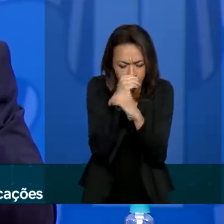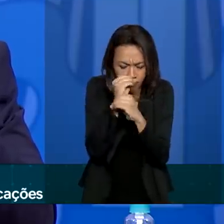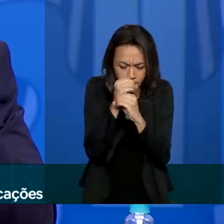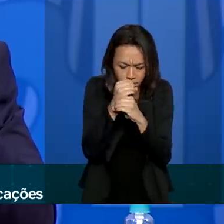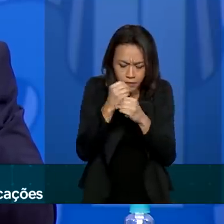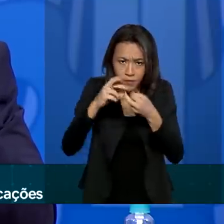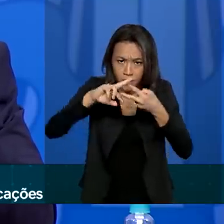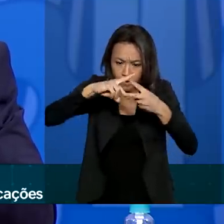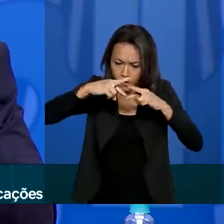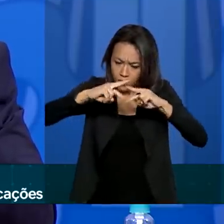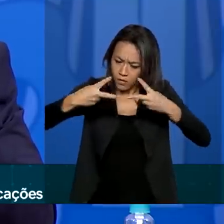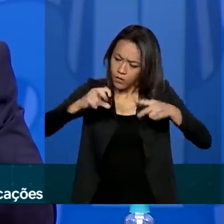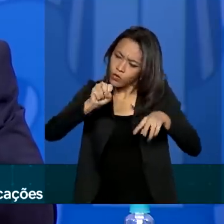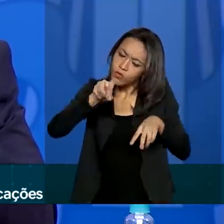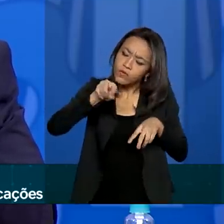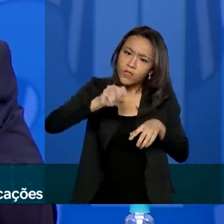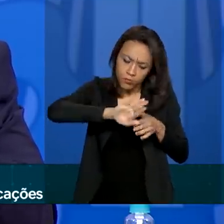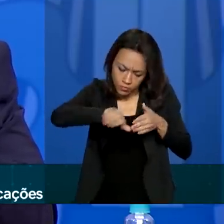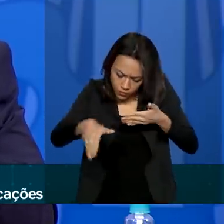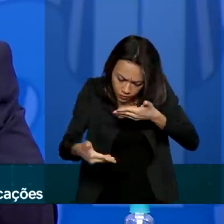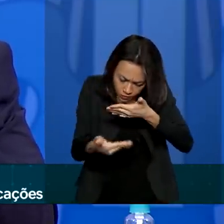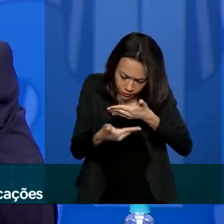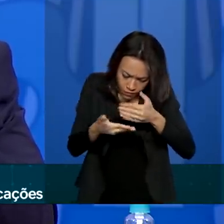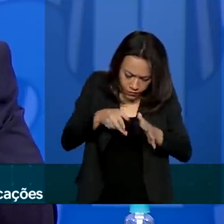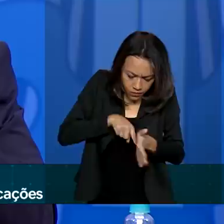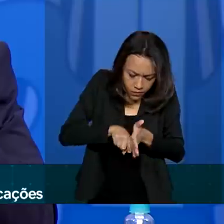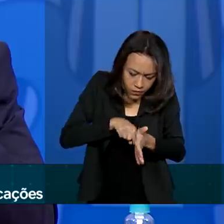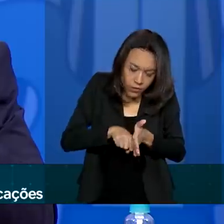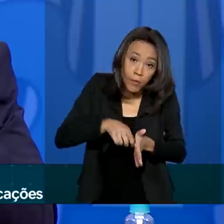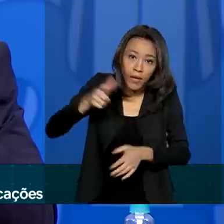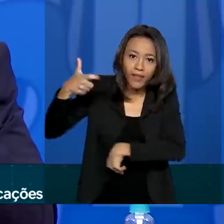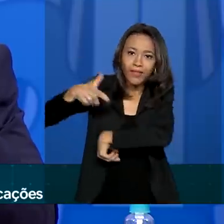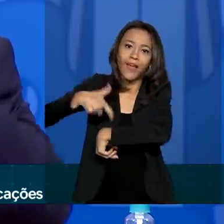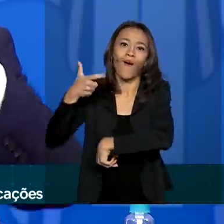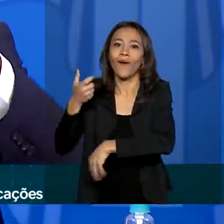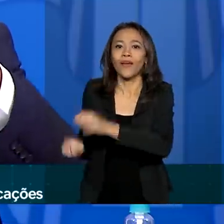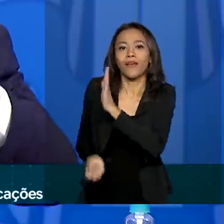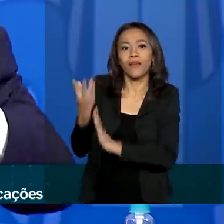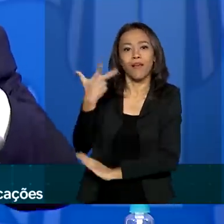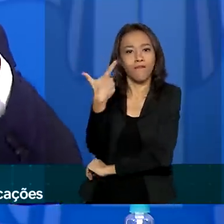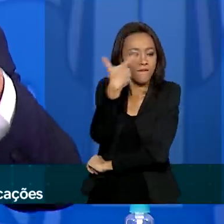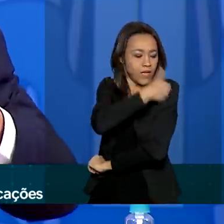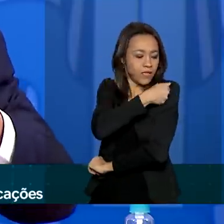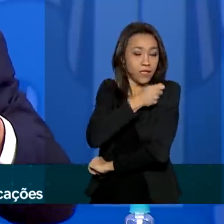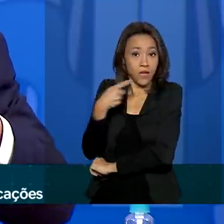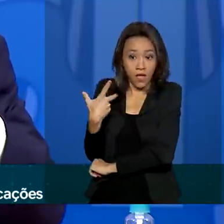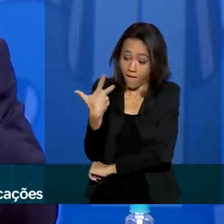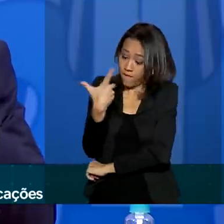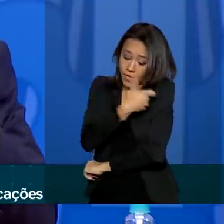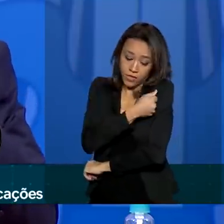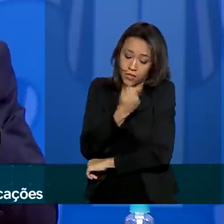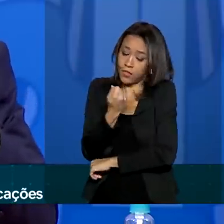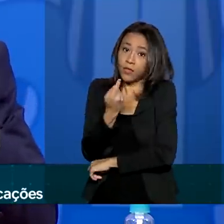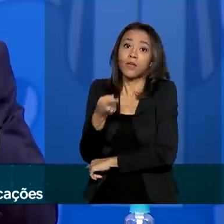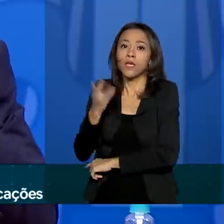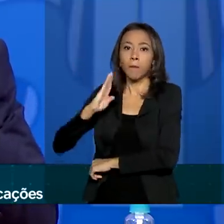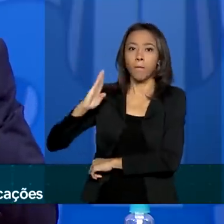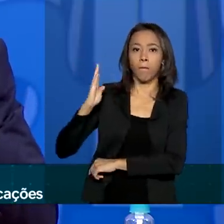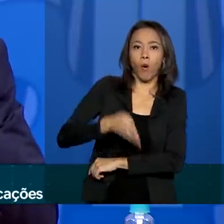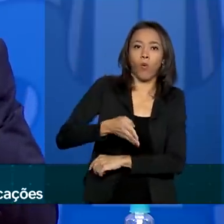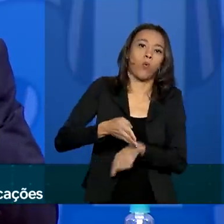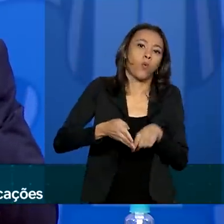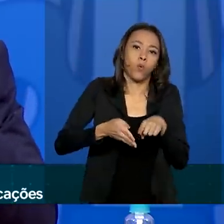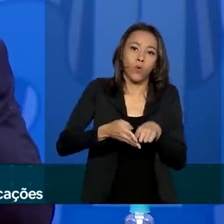Não é só para fazer esse mapeamento, é porque no momento de fazer vacinas, a gente precisa fazer uma vacina específica que funcione aqui no Brasil